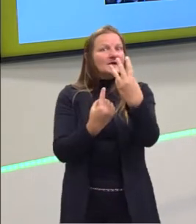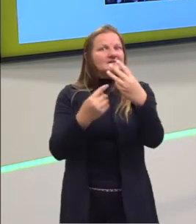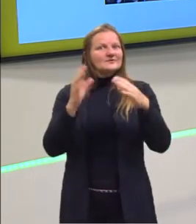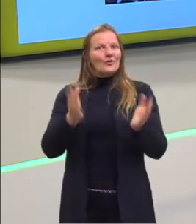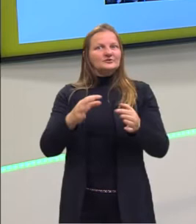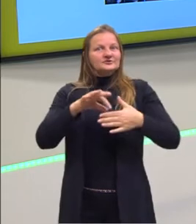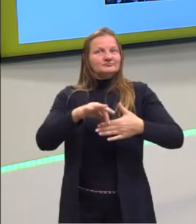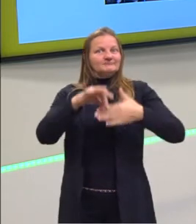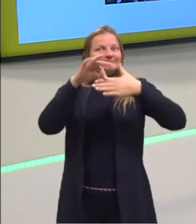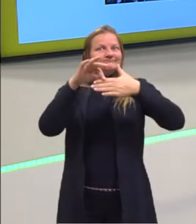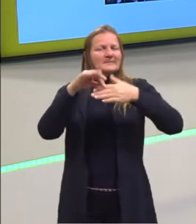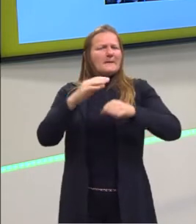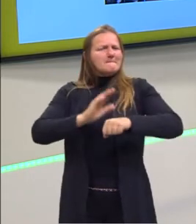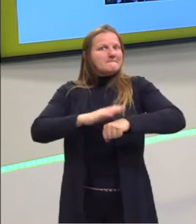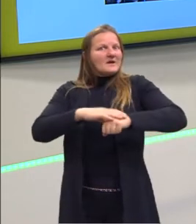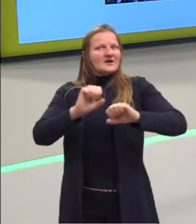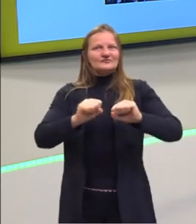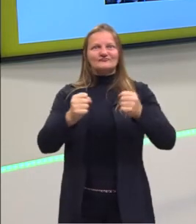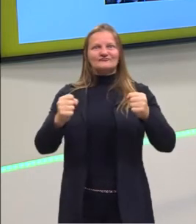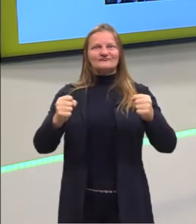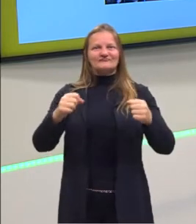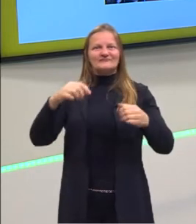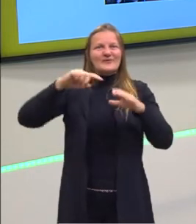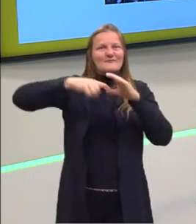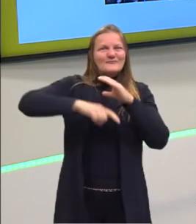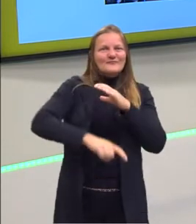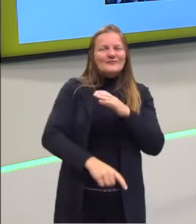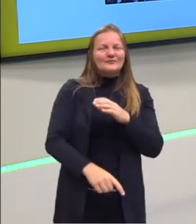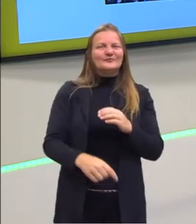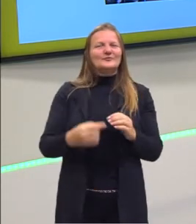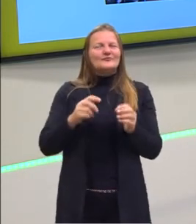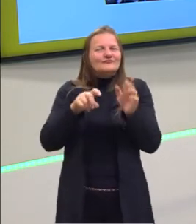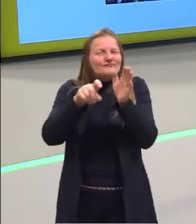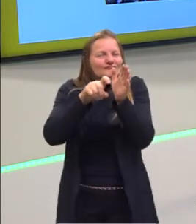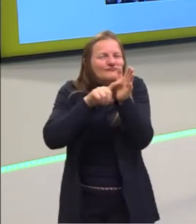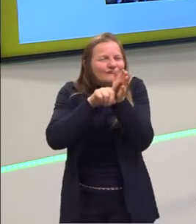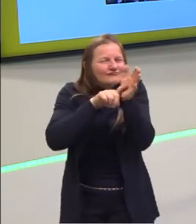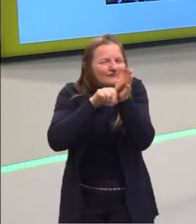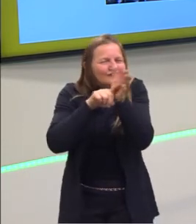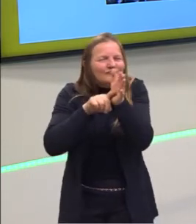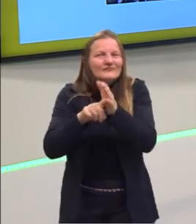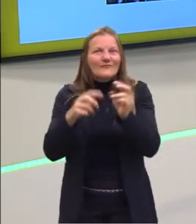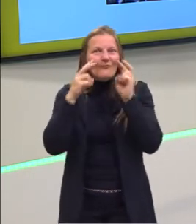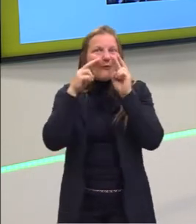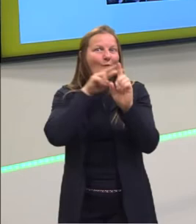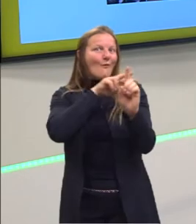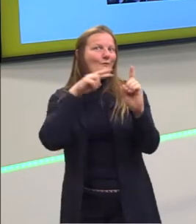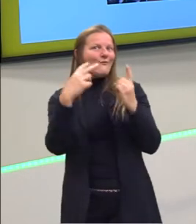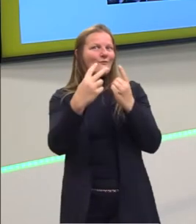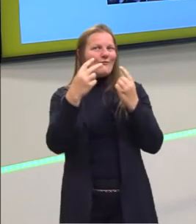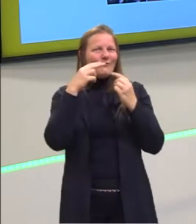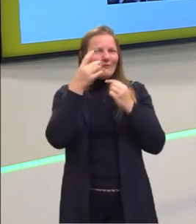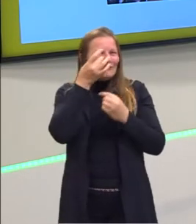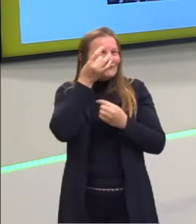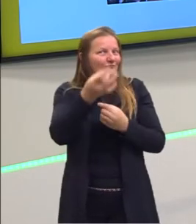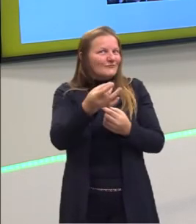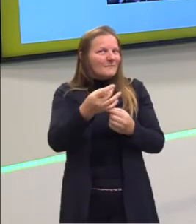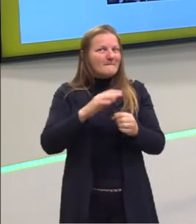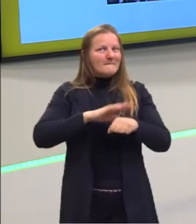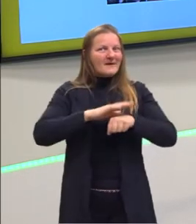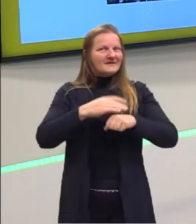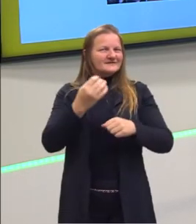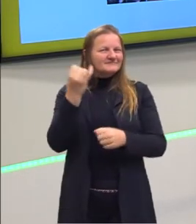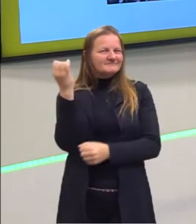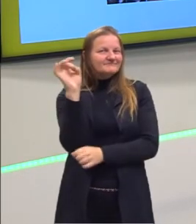delas para dar mais ênfase aqui na nossa aula e investigar com um olhar um pouco mais rigoroso,